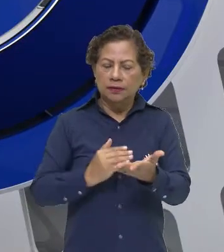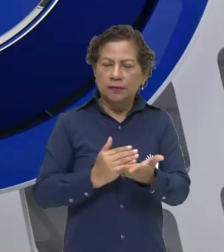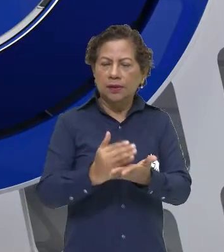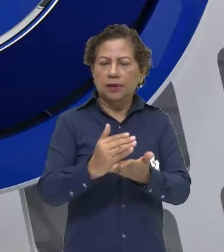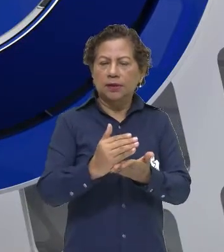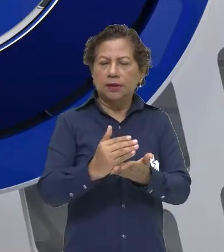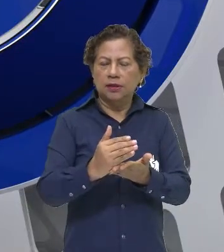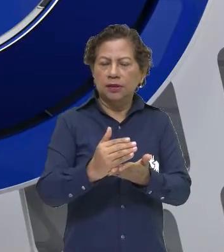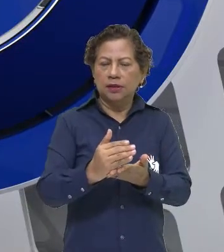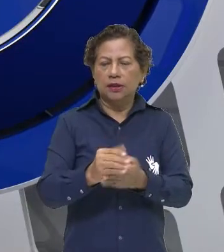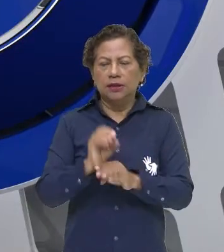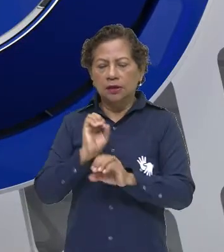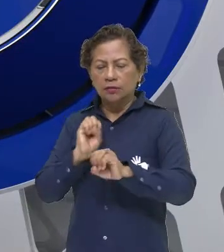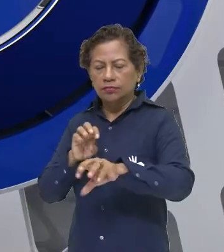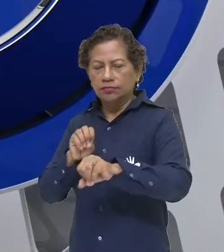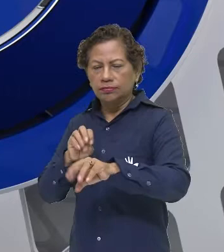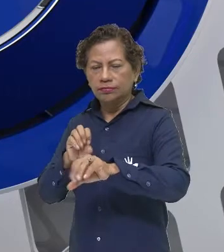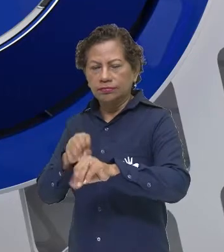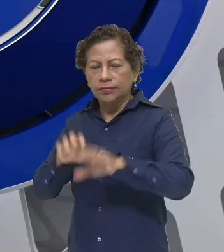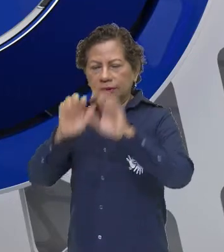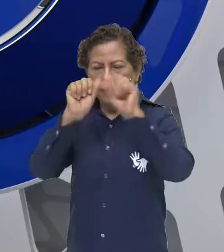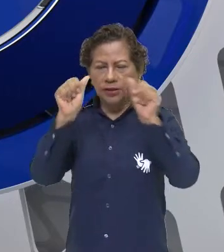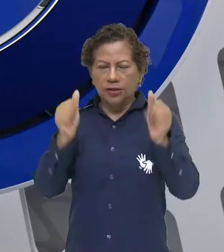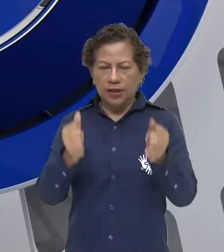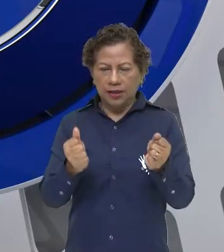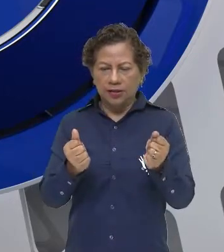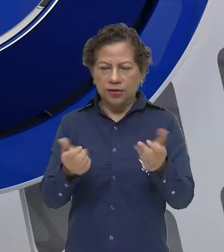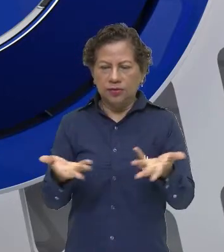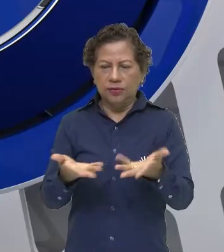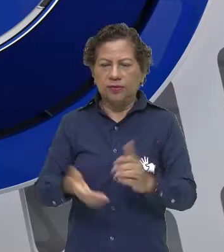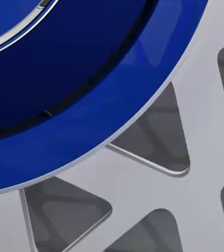ao nosso conteúdo da aula de hoje. Vamos lá?